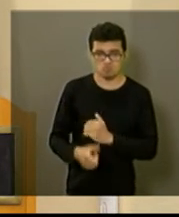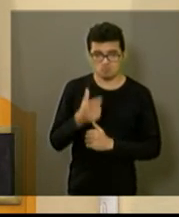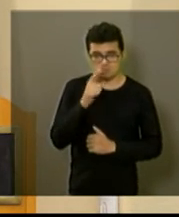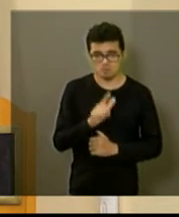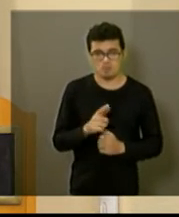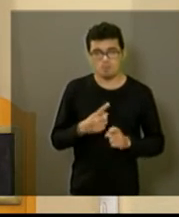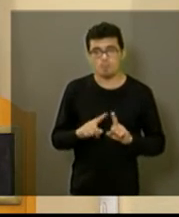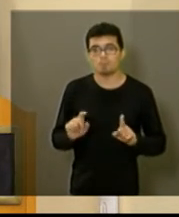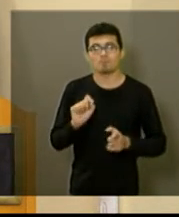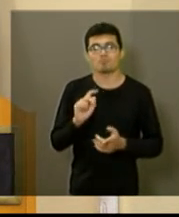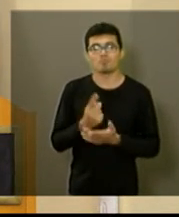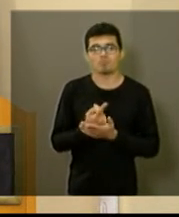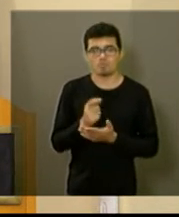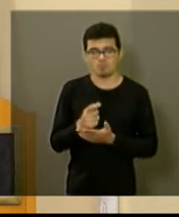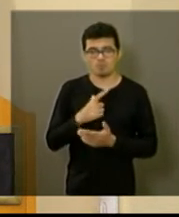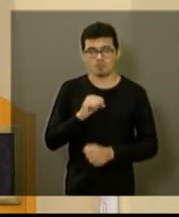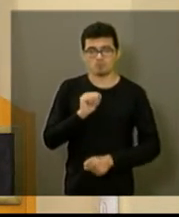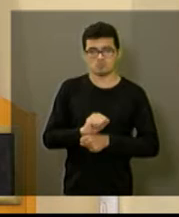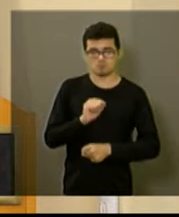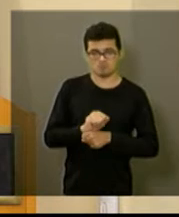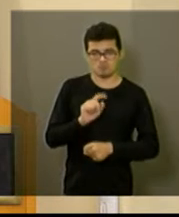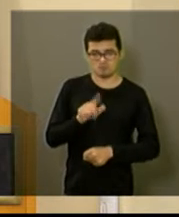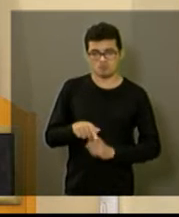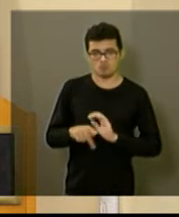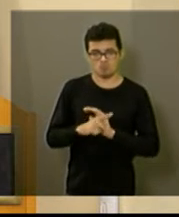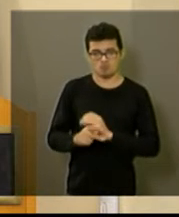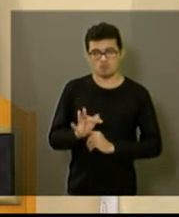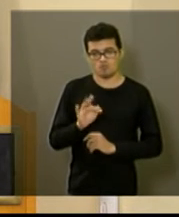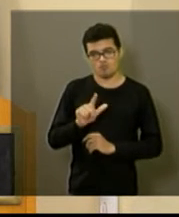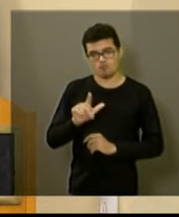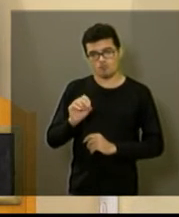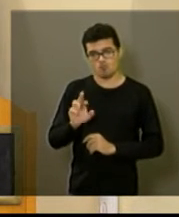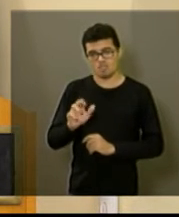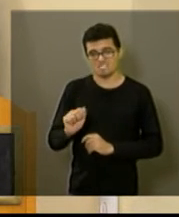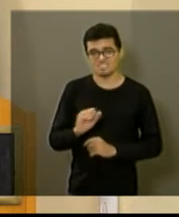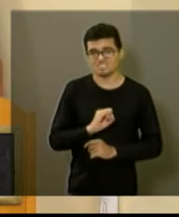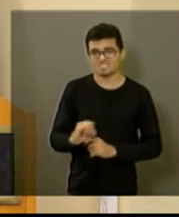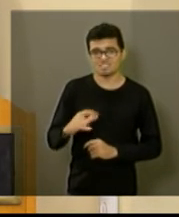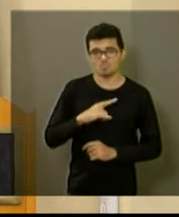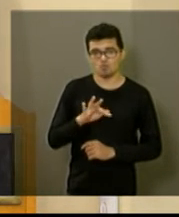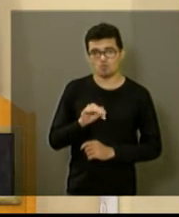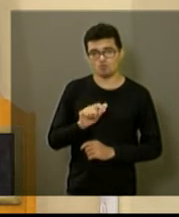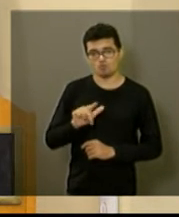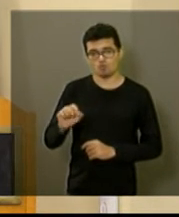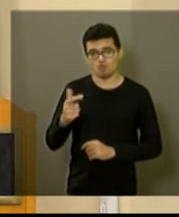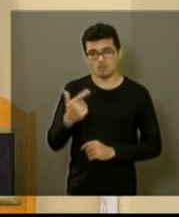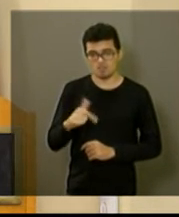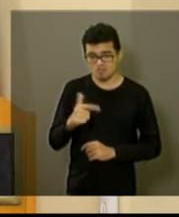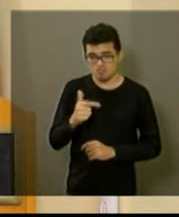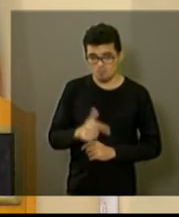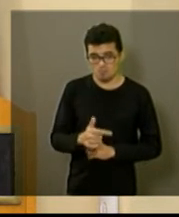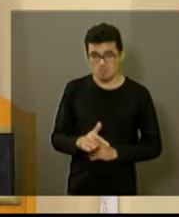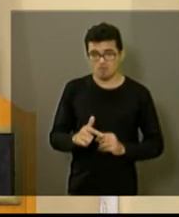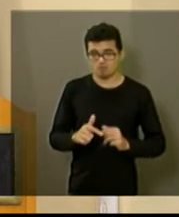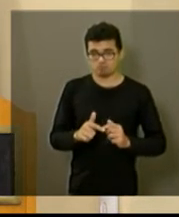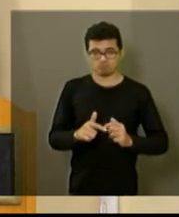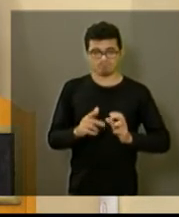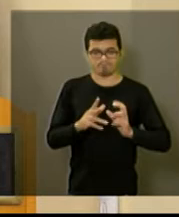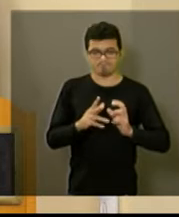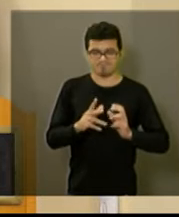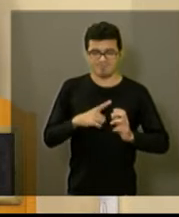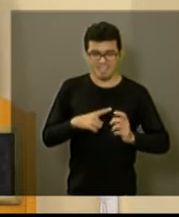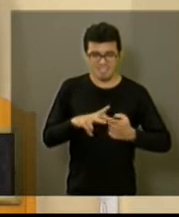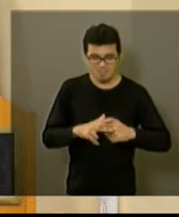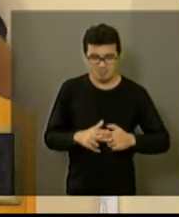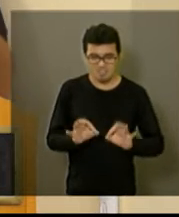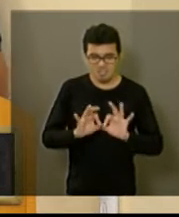o que acontece estamos aguardando justamente a questão do Flora porque se precisar se o Flora não tiver mais recuperação não tiver como recuperar o Flora aí